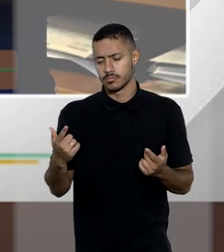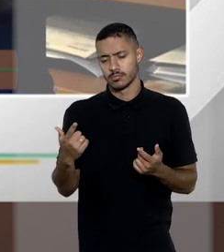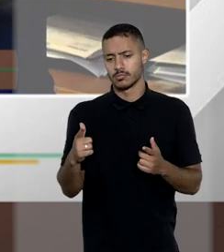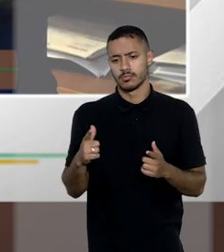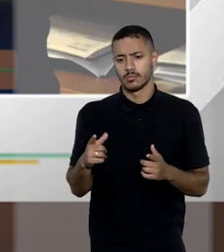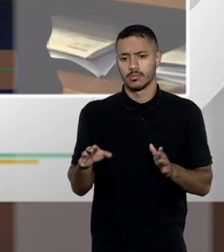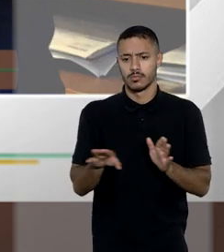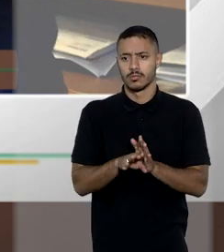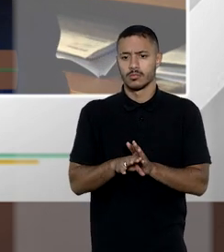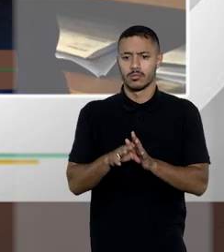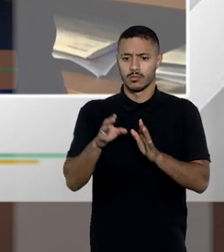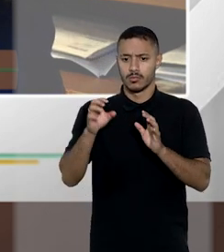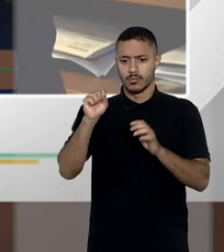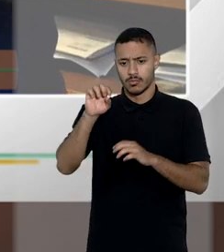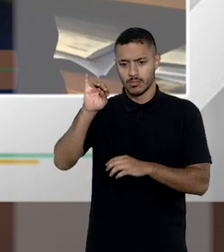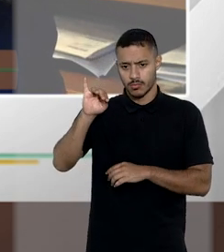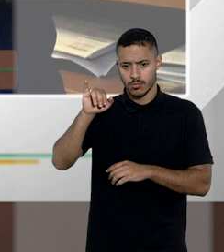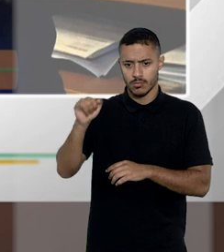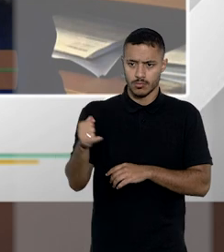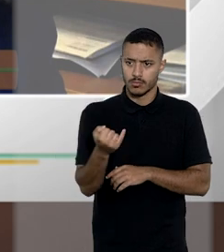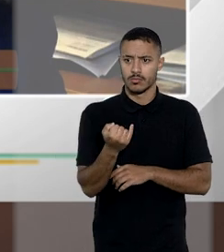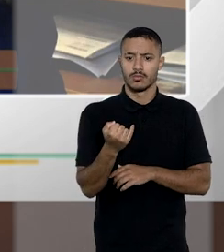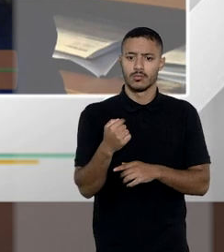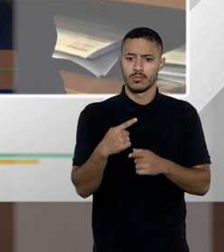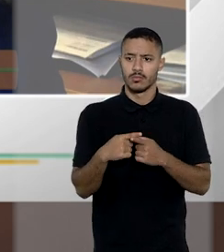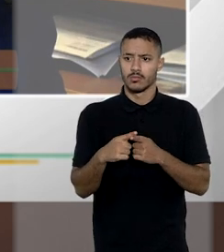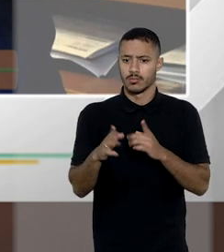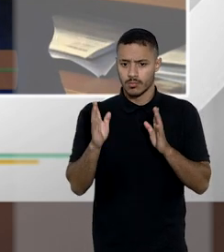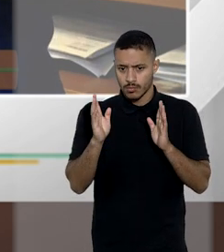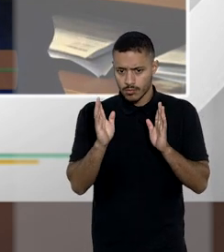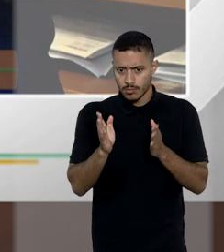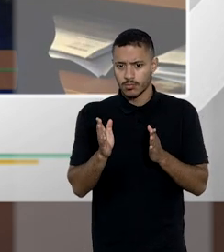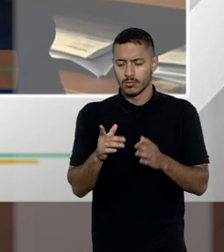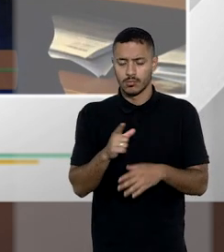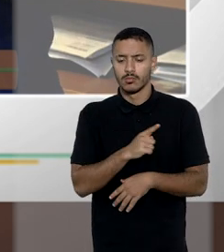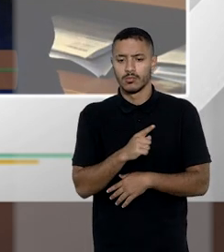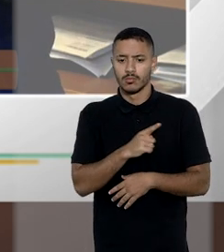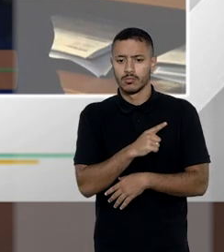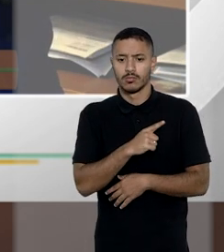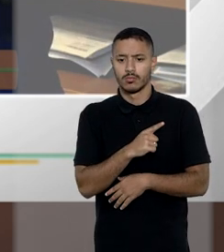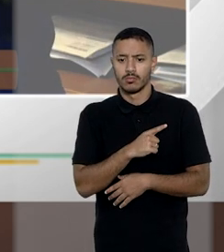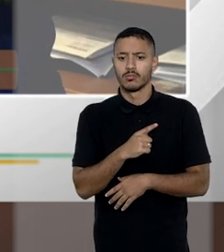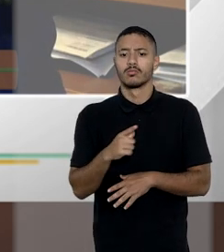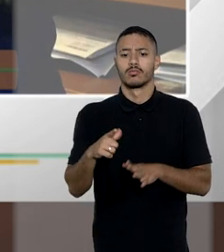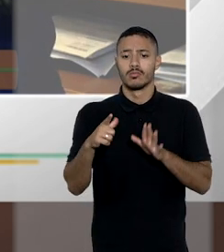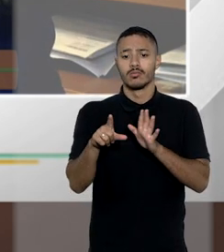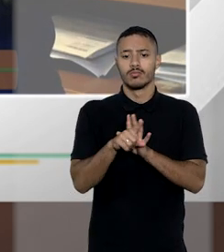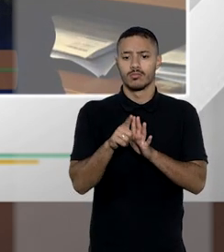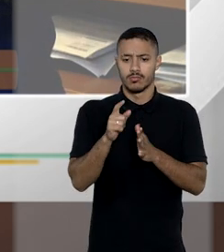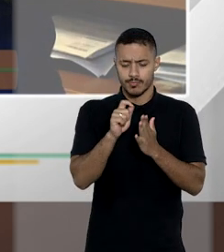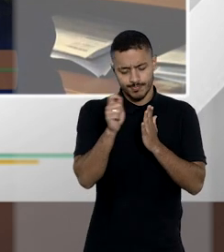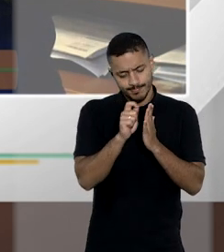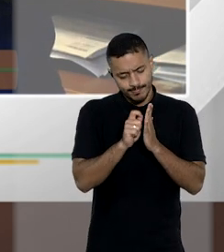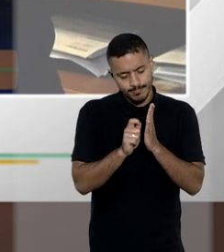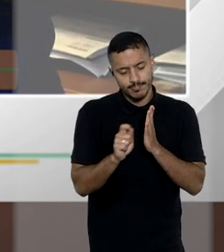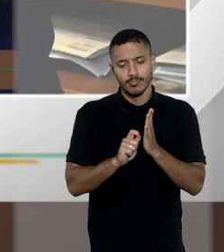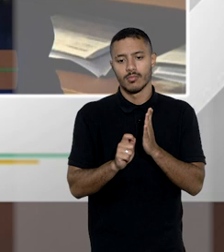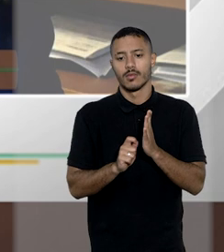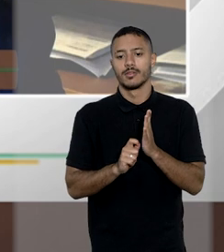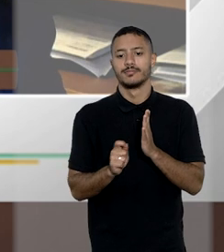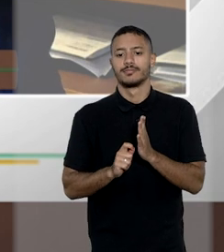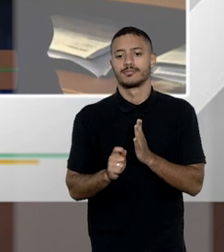que ainda não chegou ao superior tribunal de justiça mas já existem escrituras que vem sendo